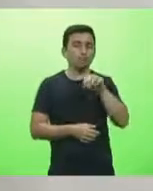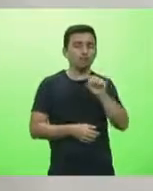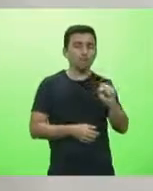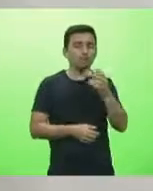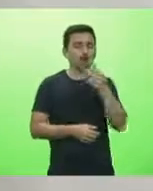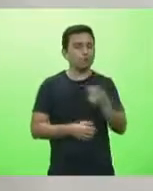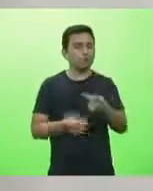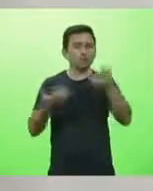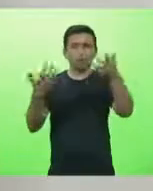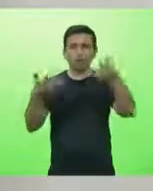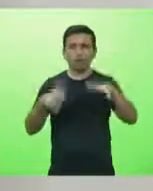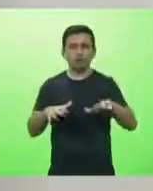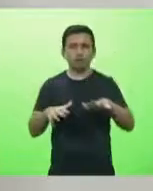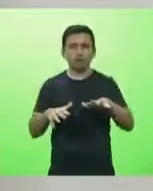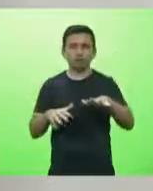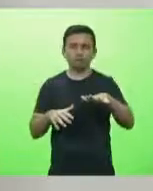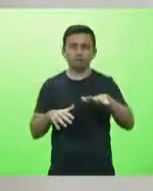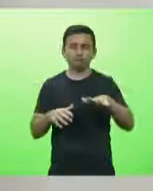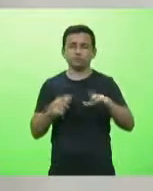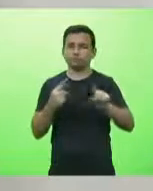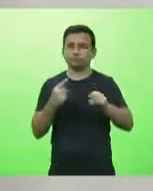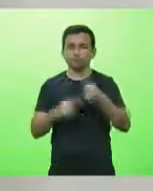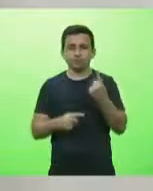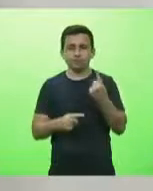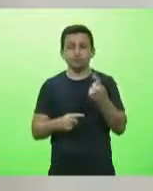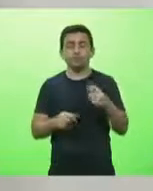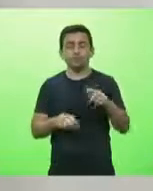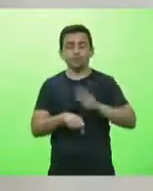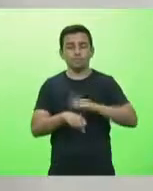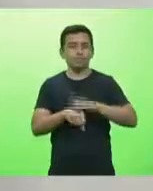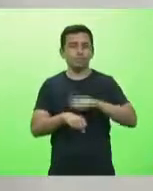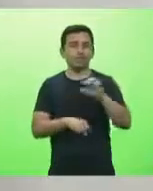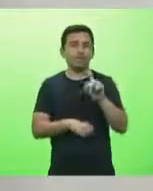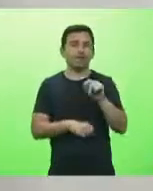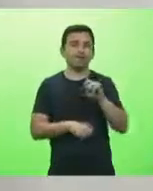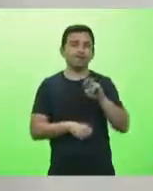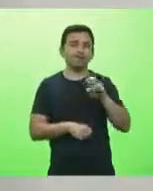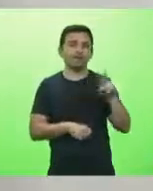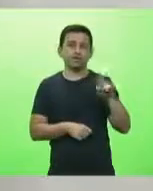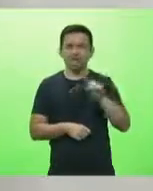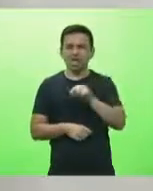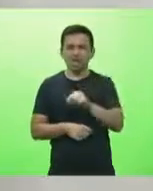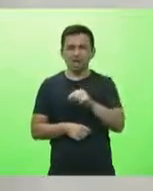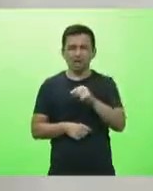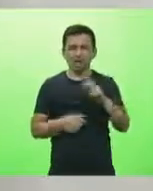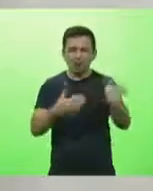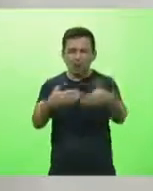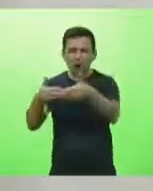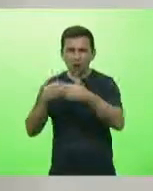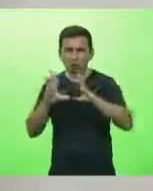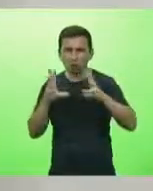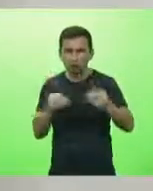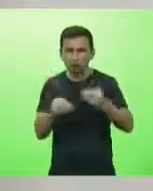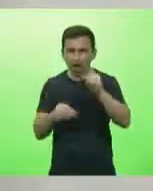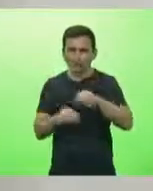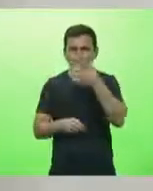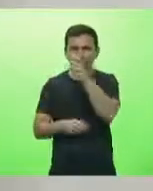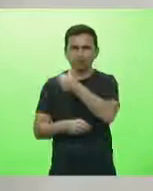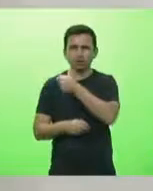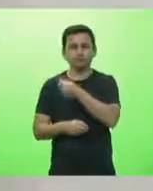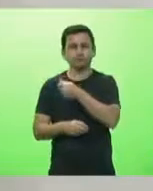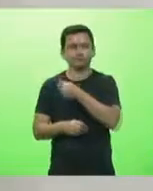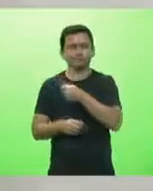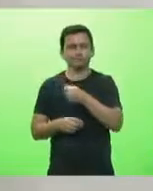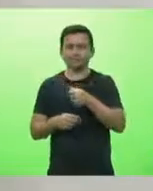palavras do doutor Davi Nabarro. O lockdown não salva vidas e faz os pobres muito